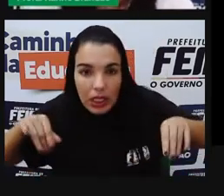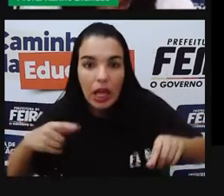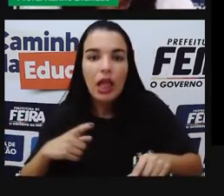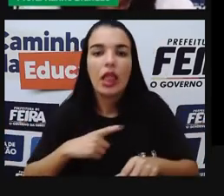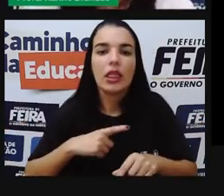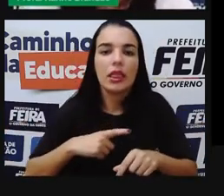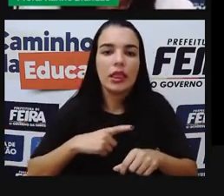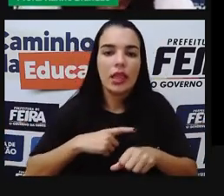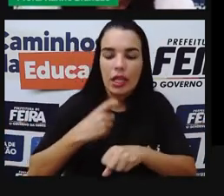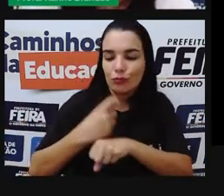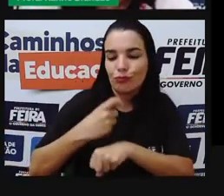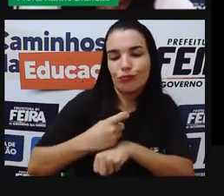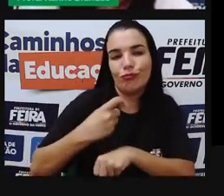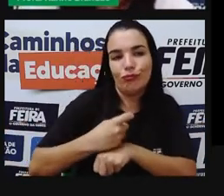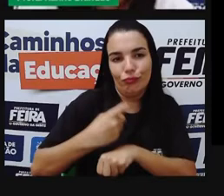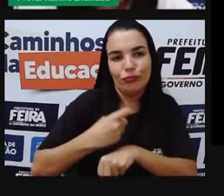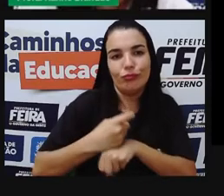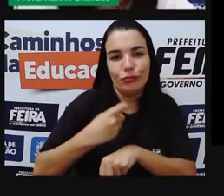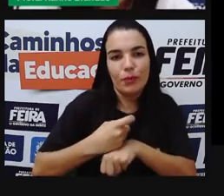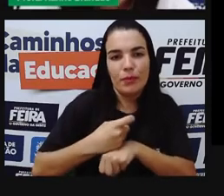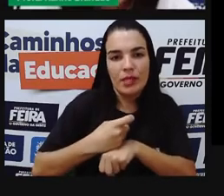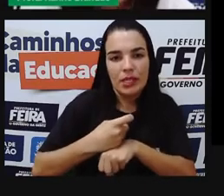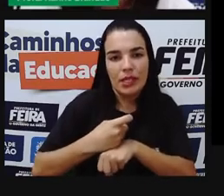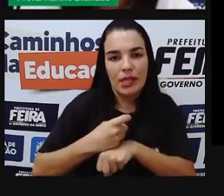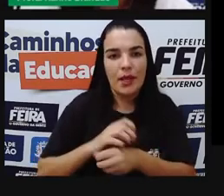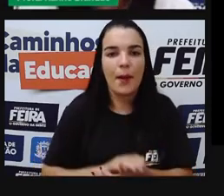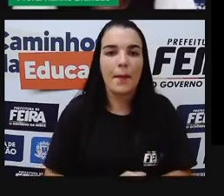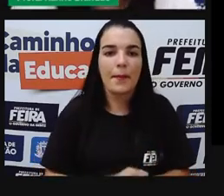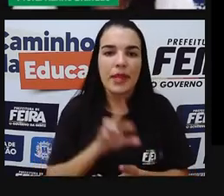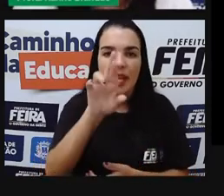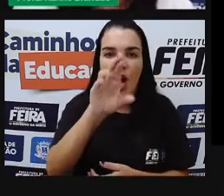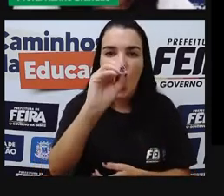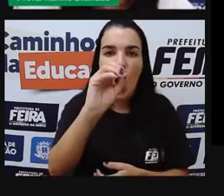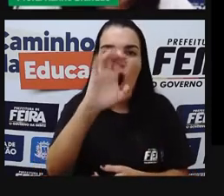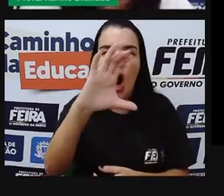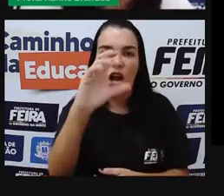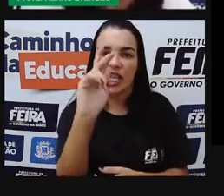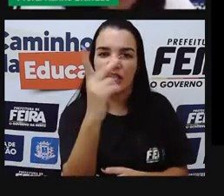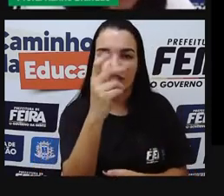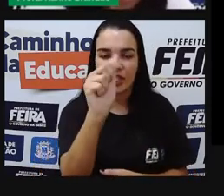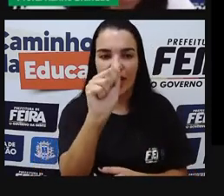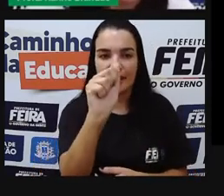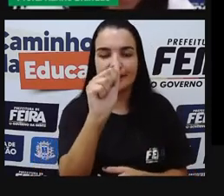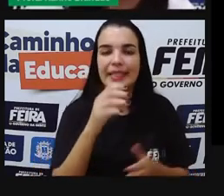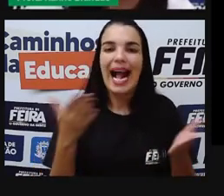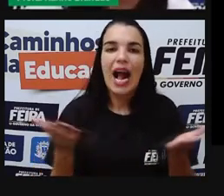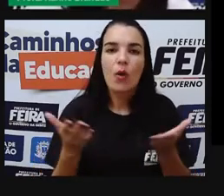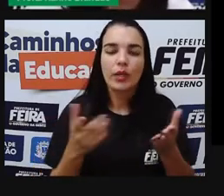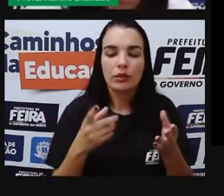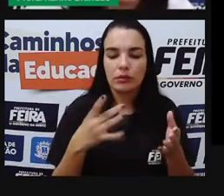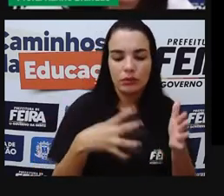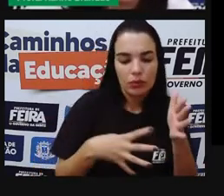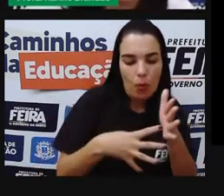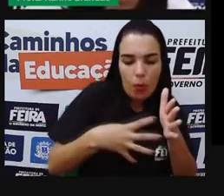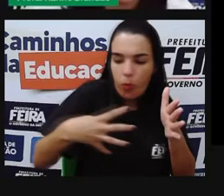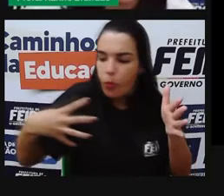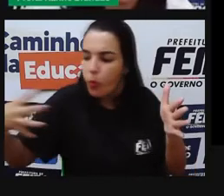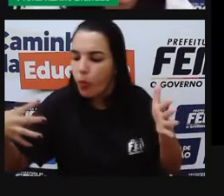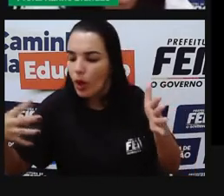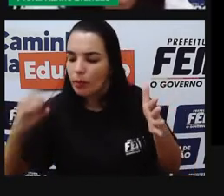eles são formados é de rocha. E os quatro últimos, Júpiter,